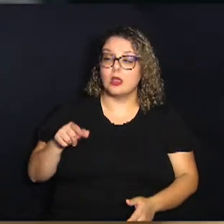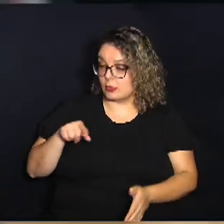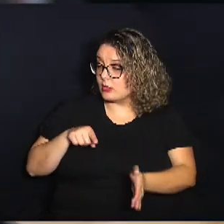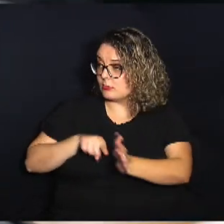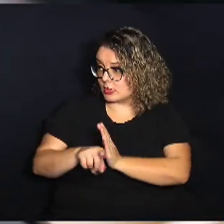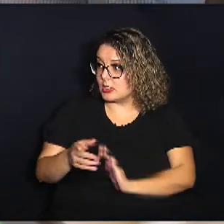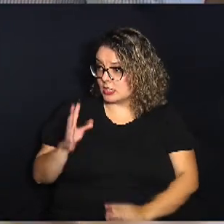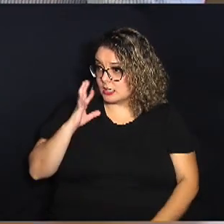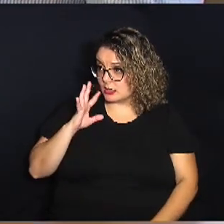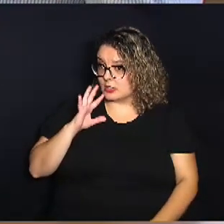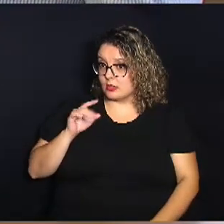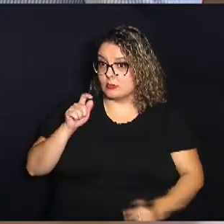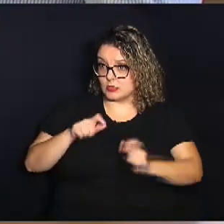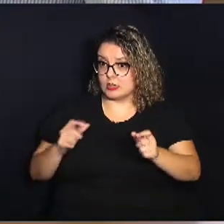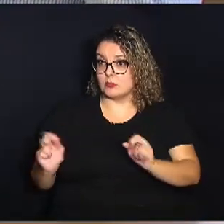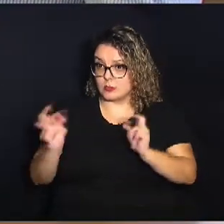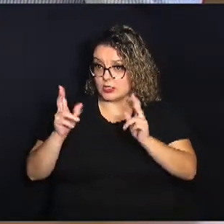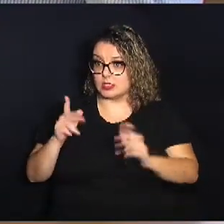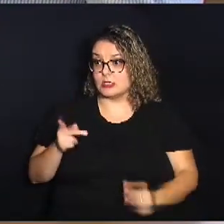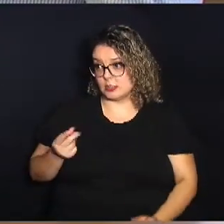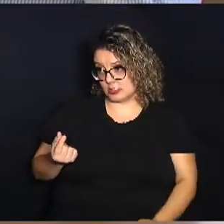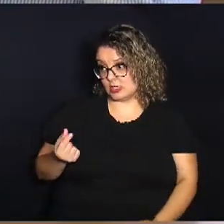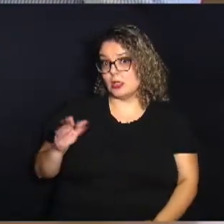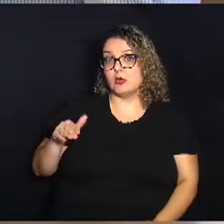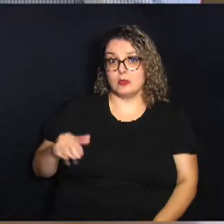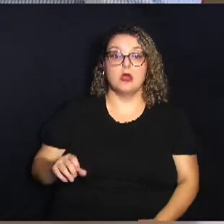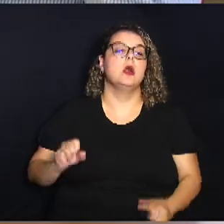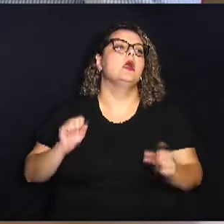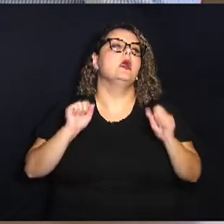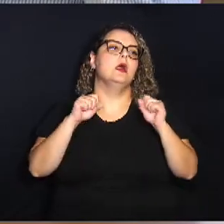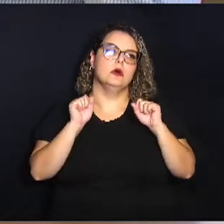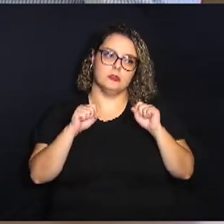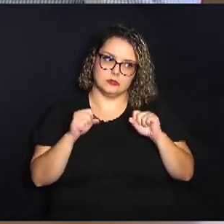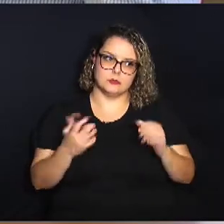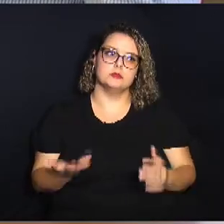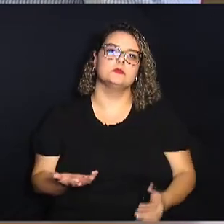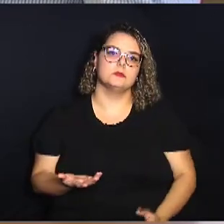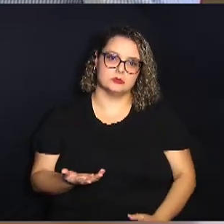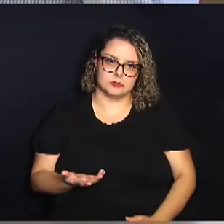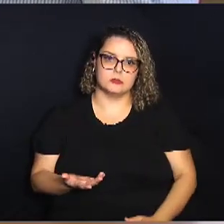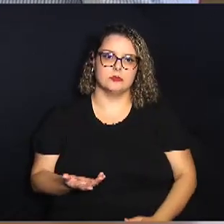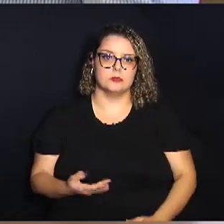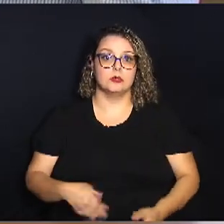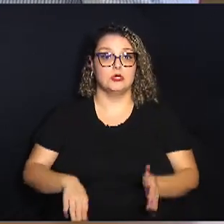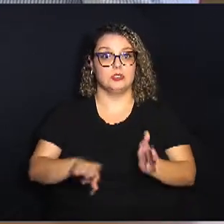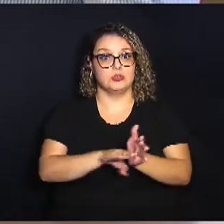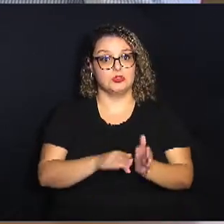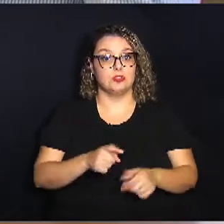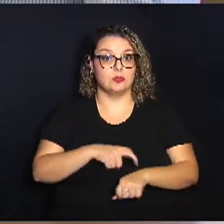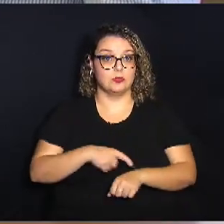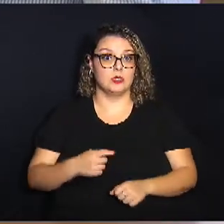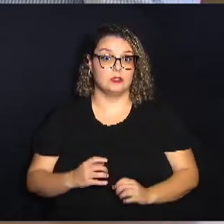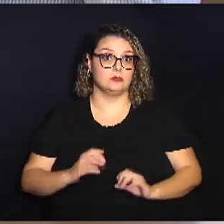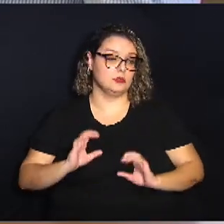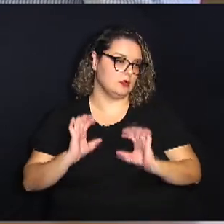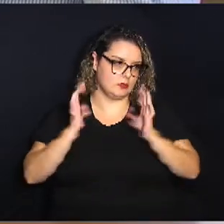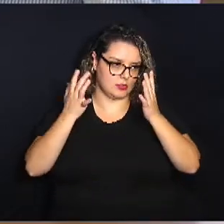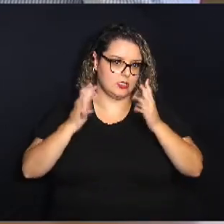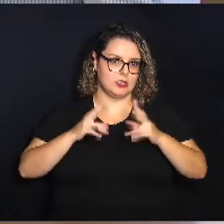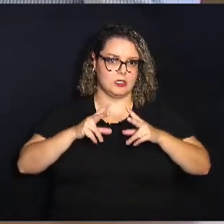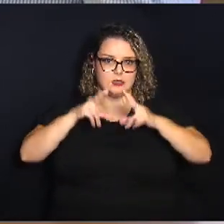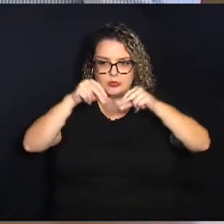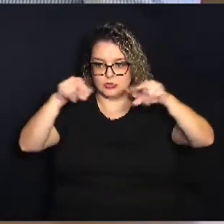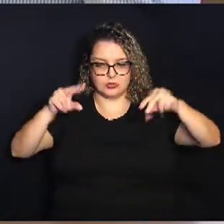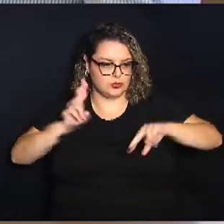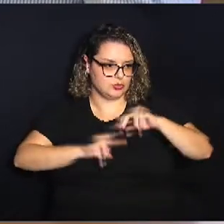é legal o pessoal de casa ficar atento nas promoções com certeza vai chegar o período da festa junina é que nem o ovo de